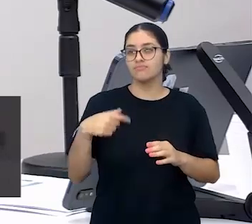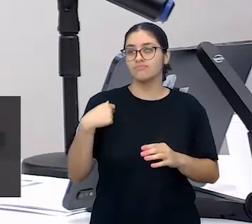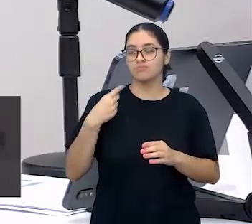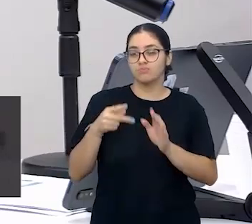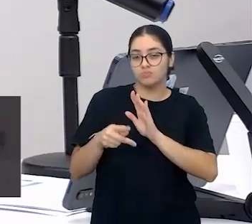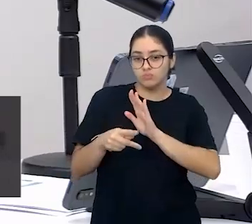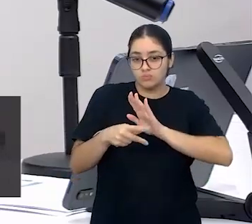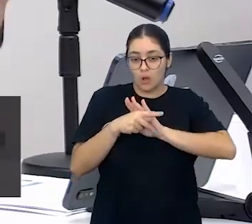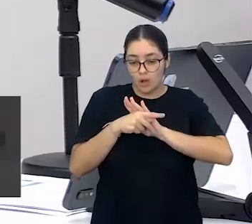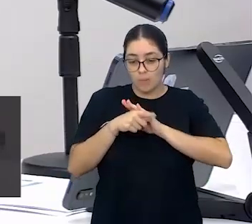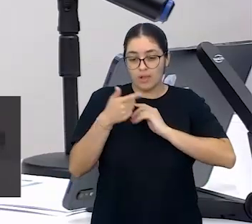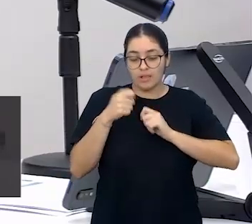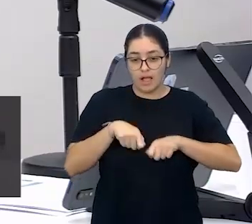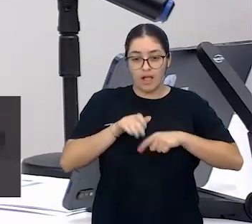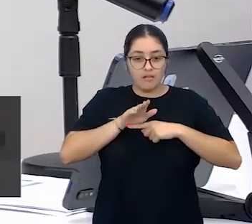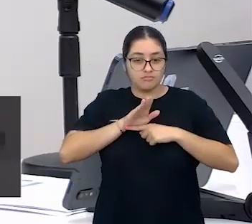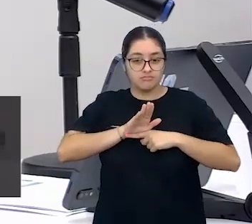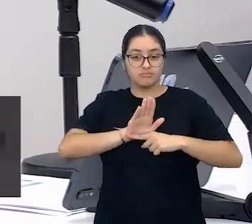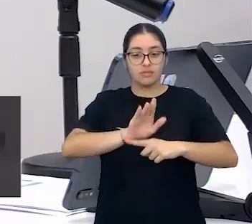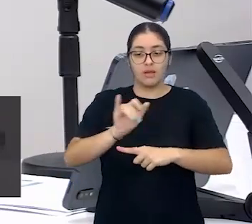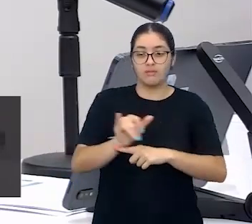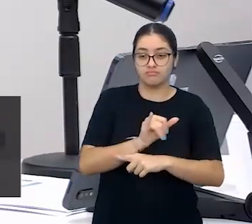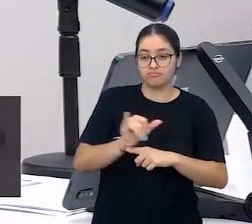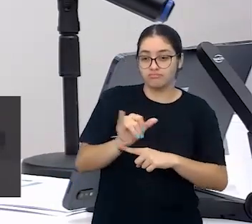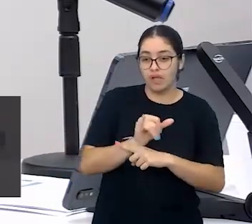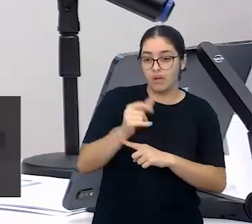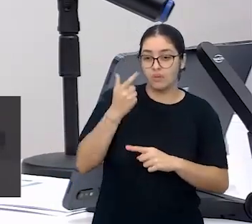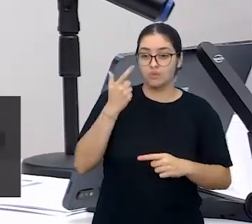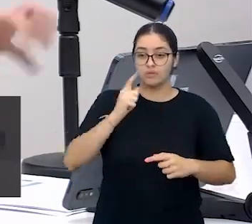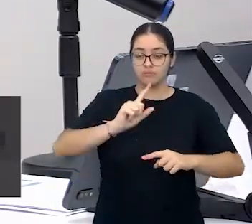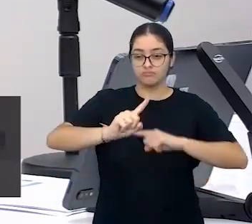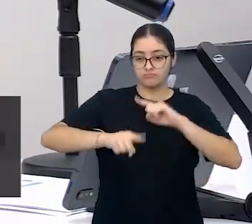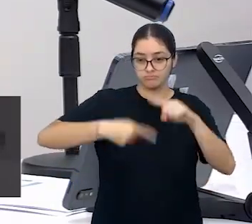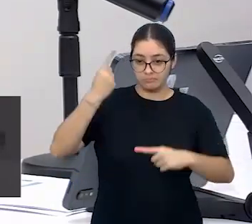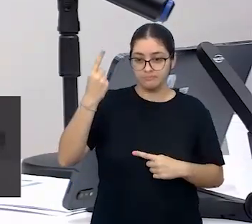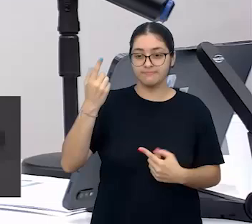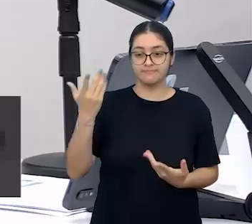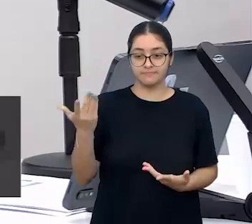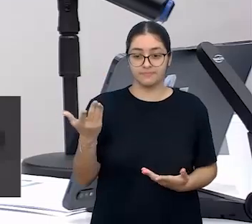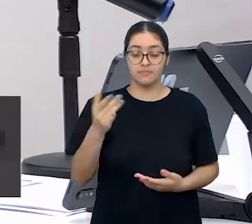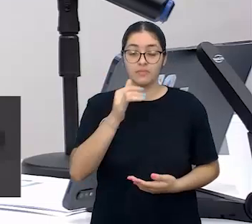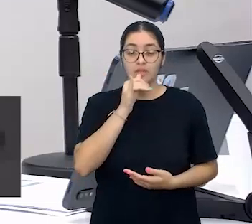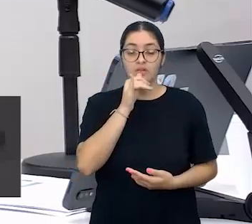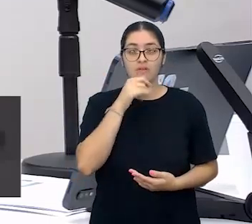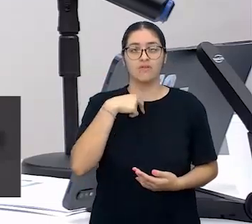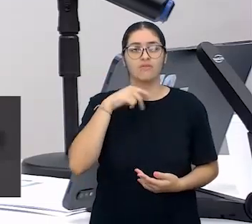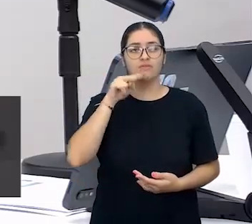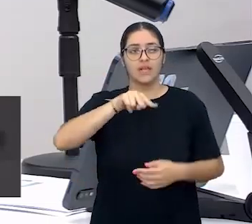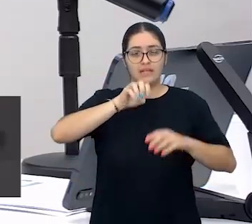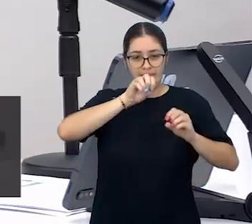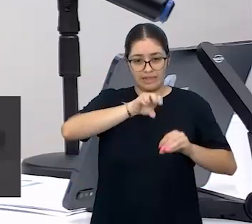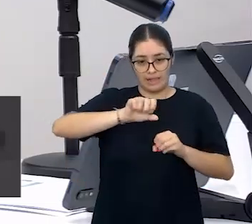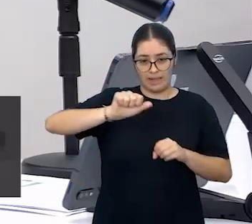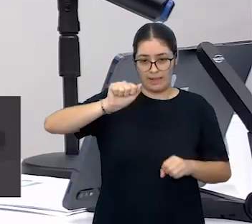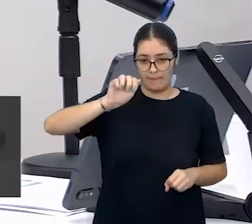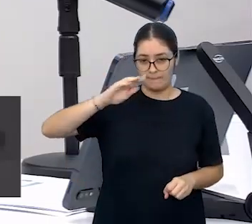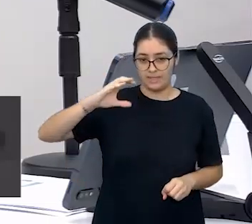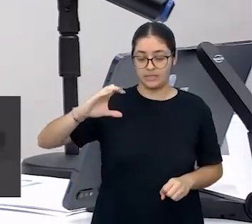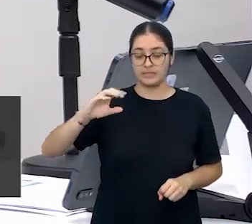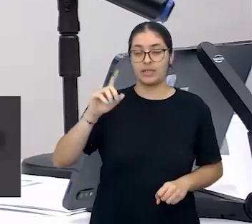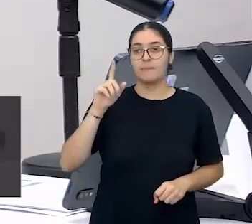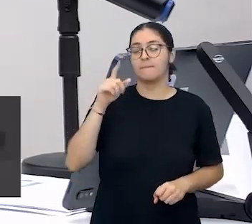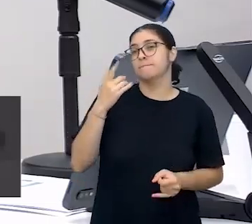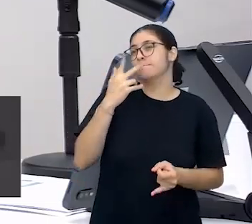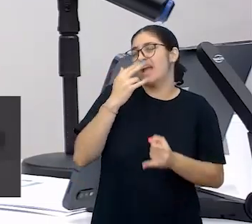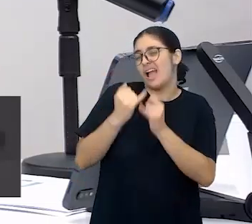necessárias para que as crianças possam avançar. Então, se a gente olhar para a alfabetização, é uma habilidade, como a gente